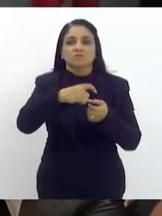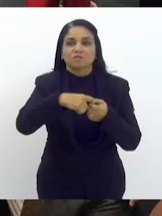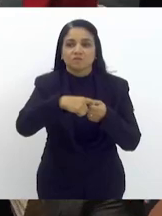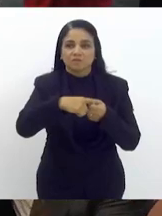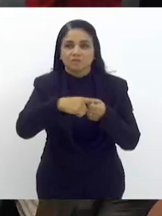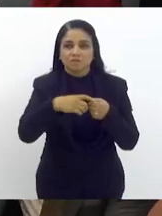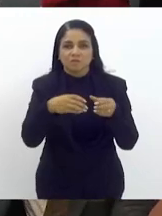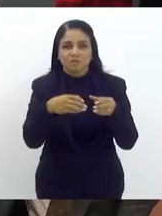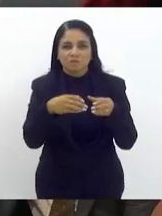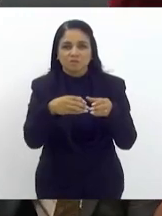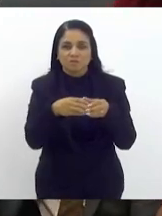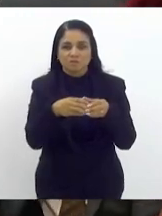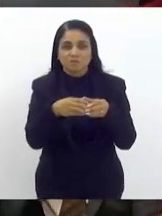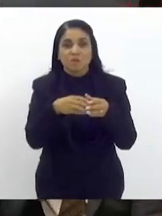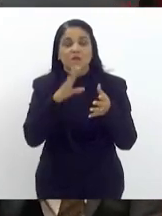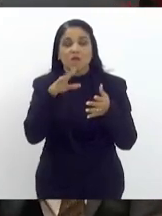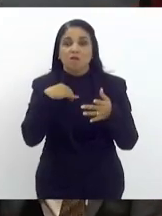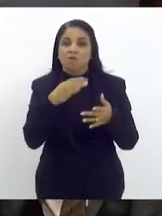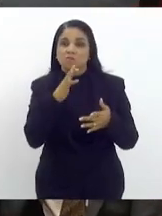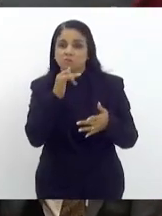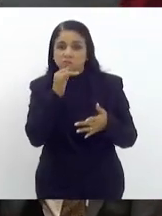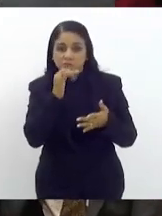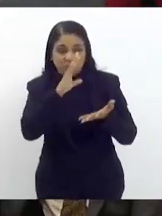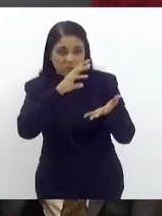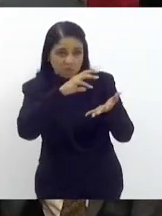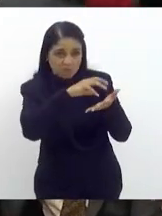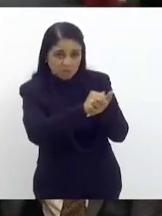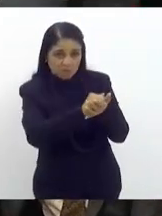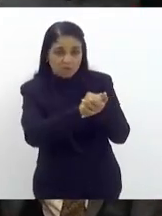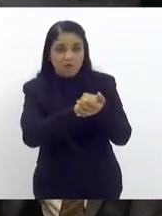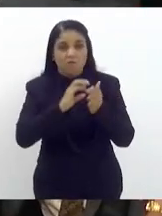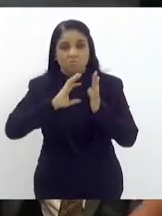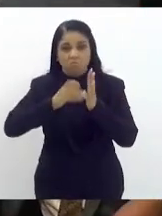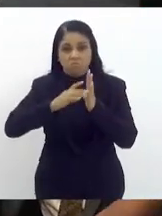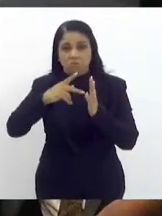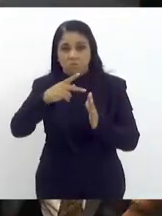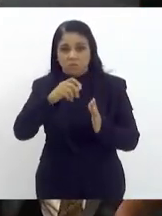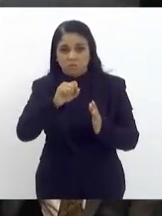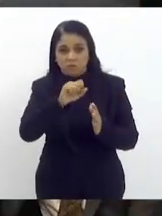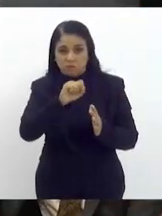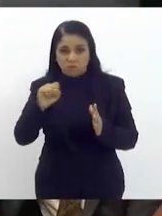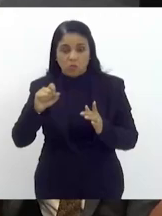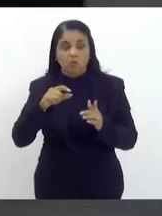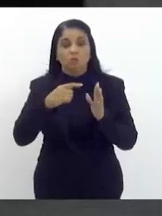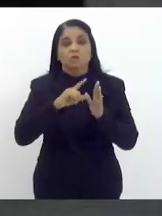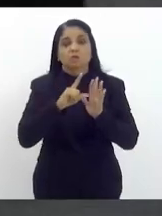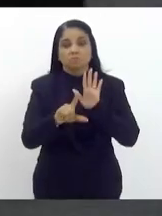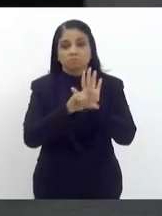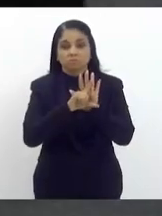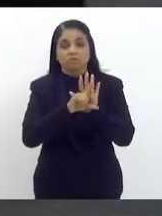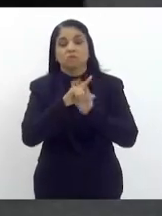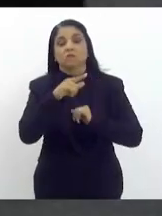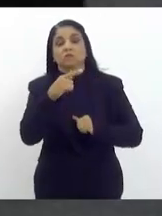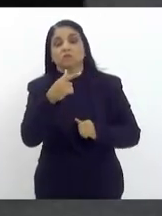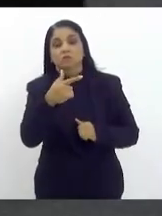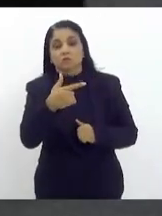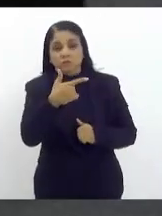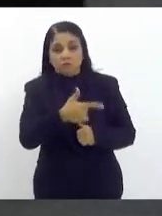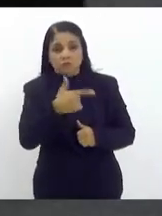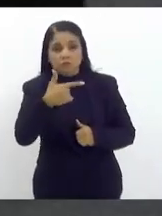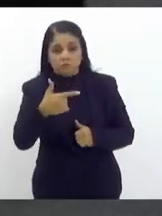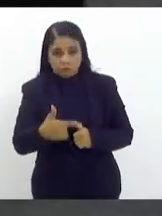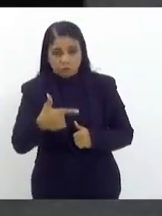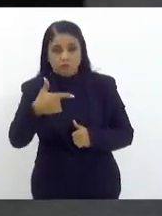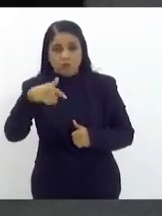só para registrar abstenção bancada do pessoal na indicação legislativa 224 de 2019 e no projeto de